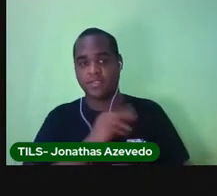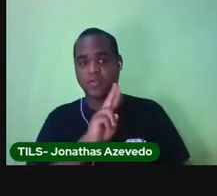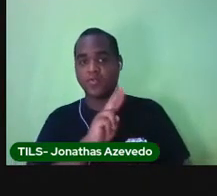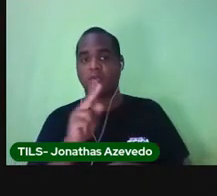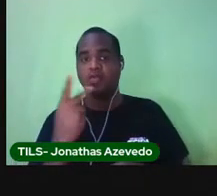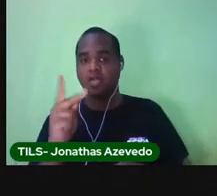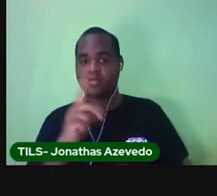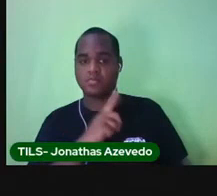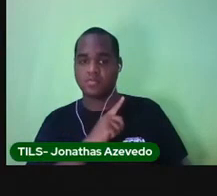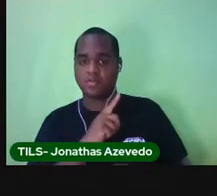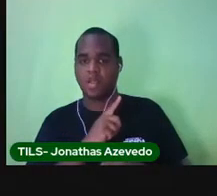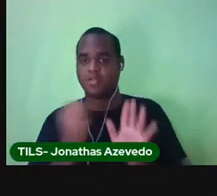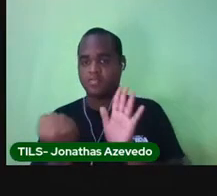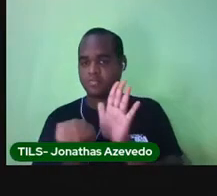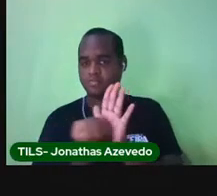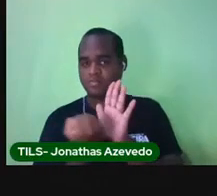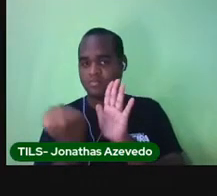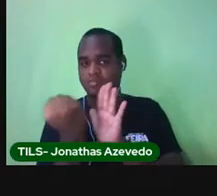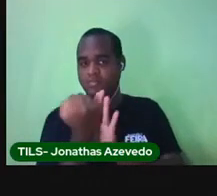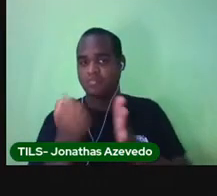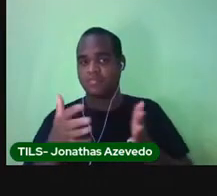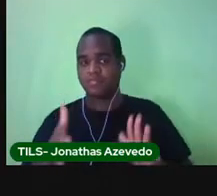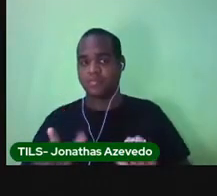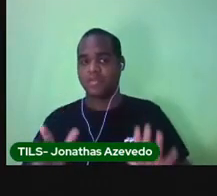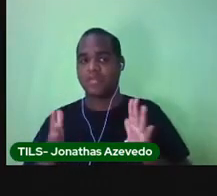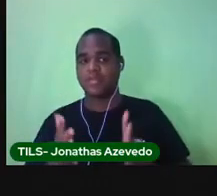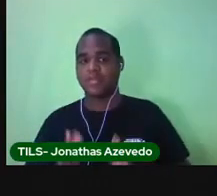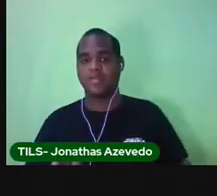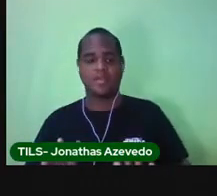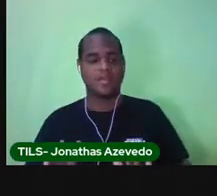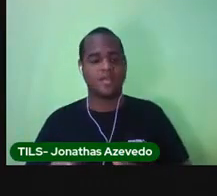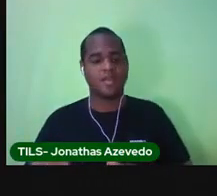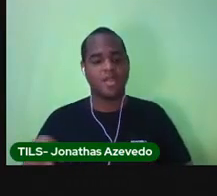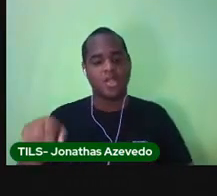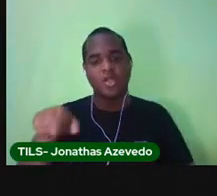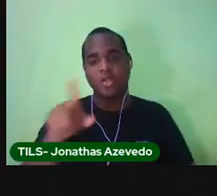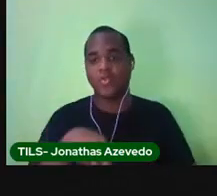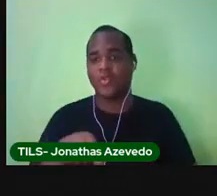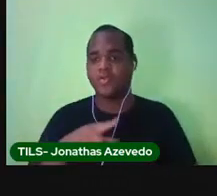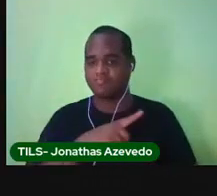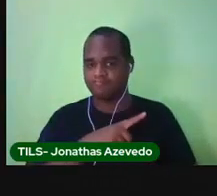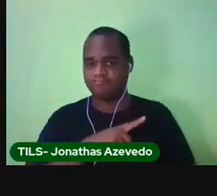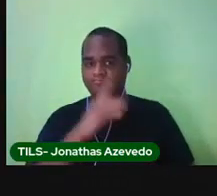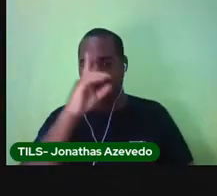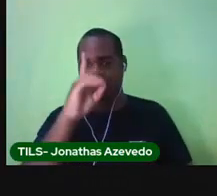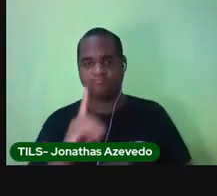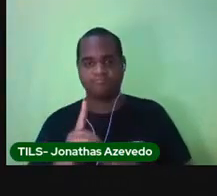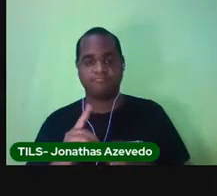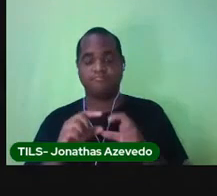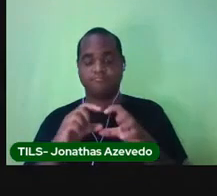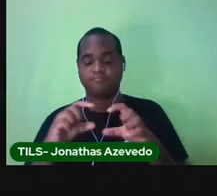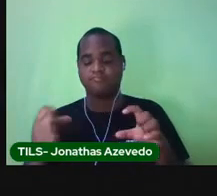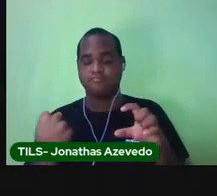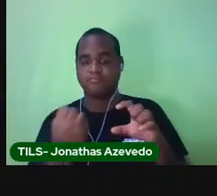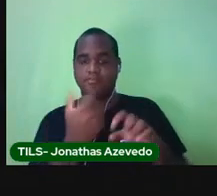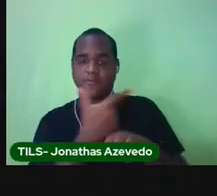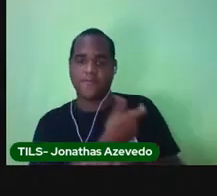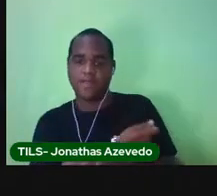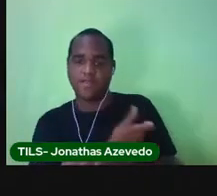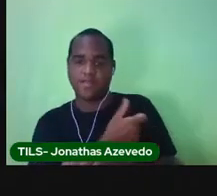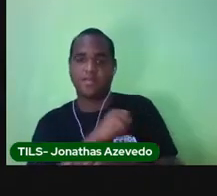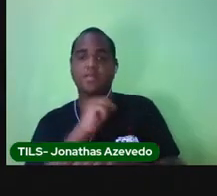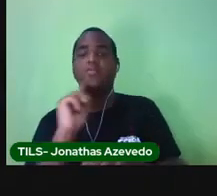nosso nome na certidão de nascimento, nós temos o direito de ter um cartão de vacina